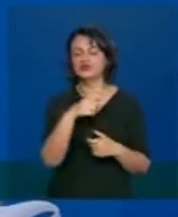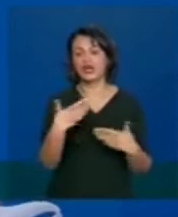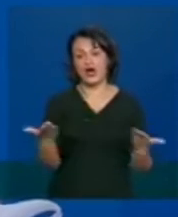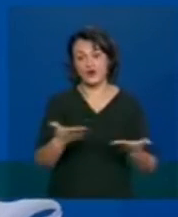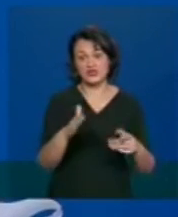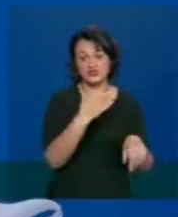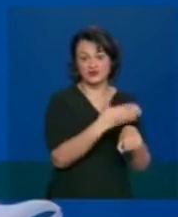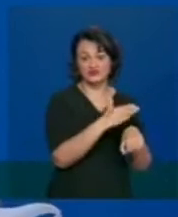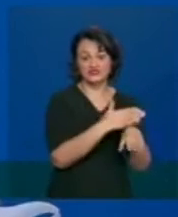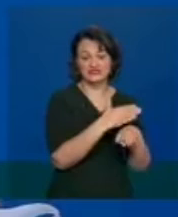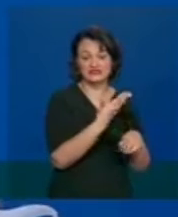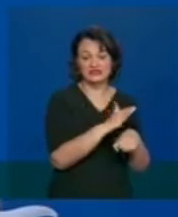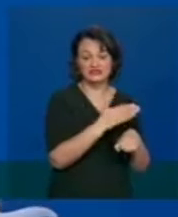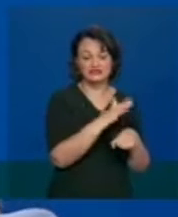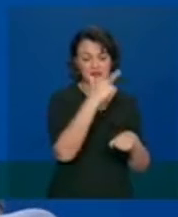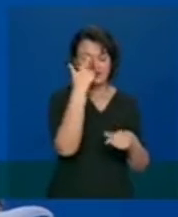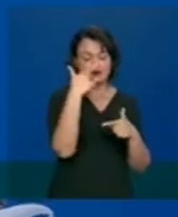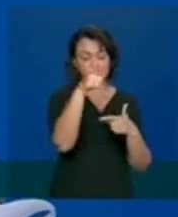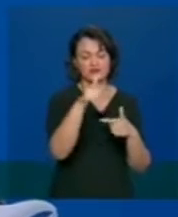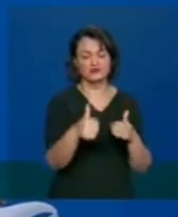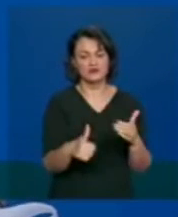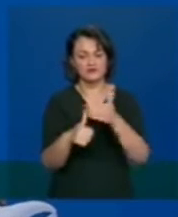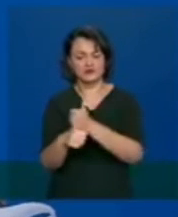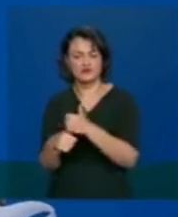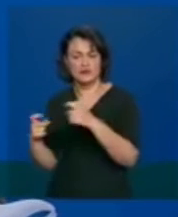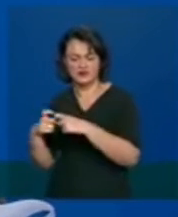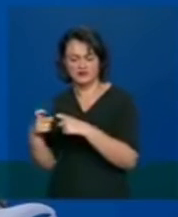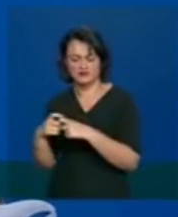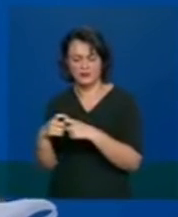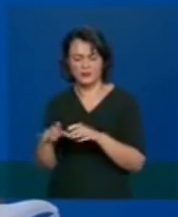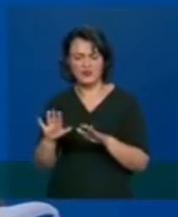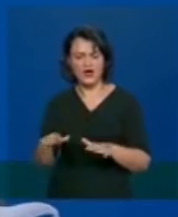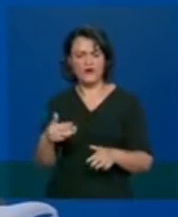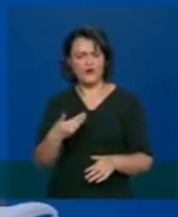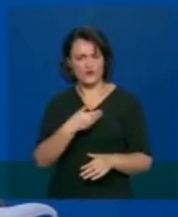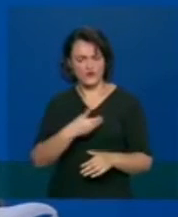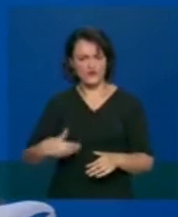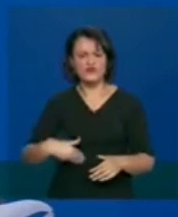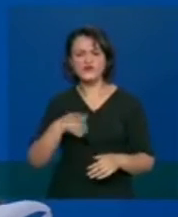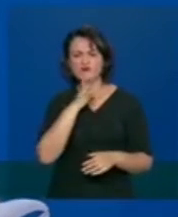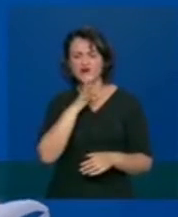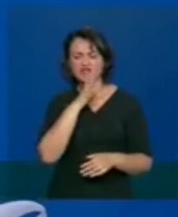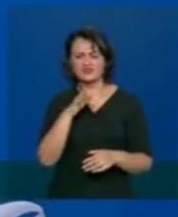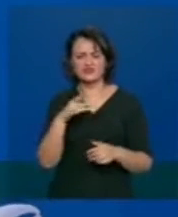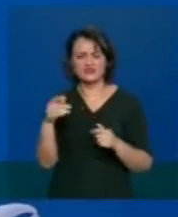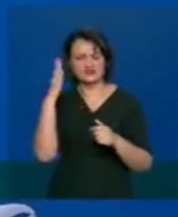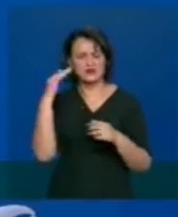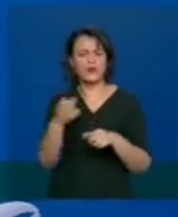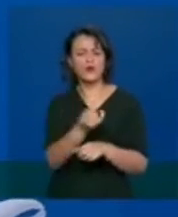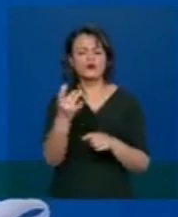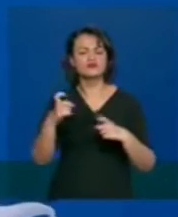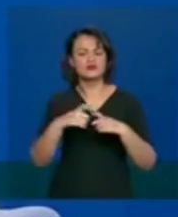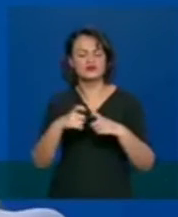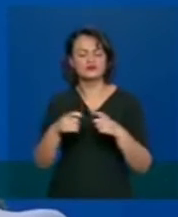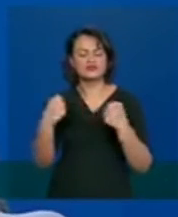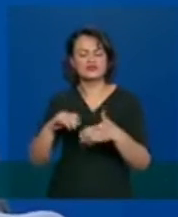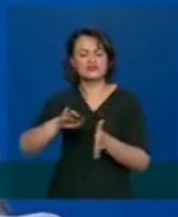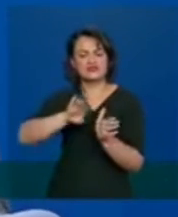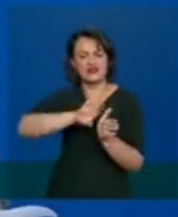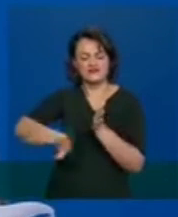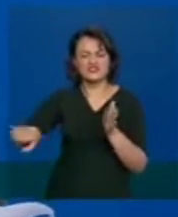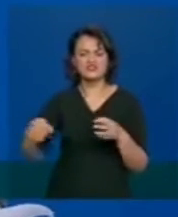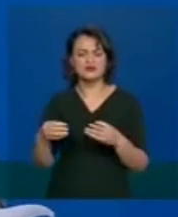profissionais não intensivistas para atuarem o governo conhece o percentual de médicos afastados atualmente tanto na rede básica quanto na